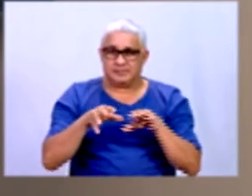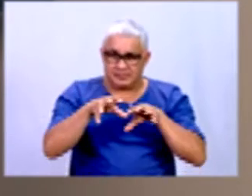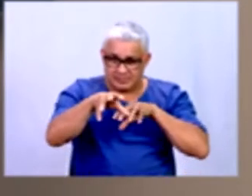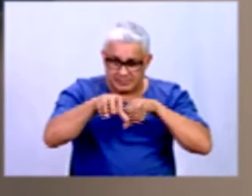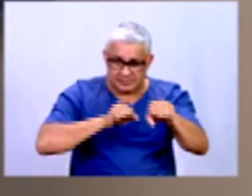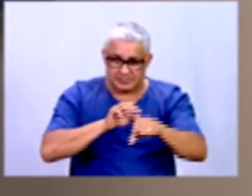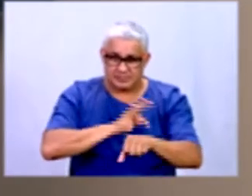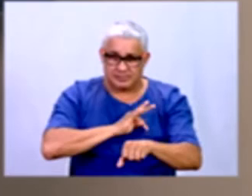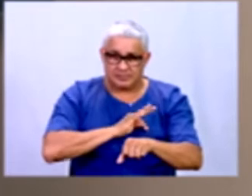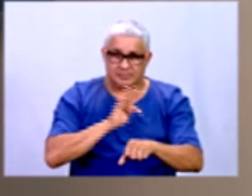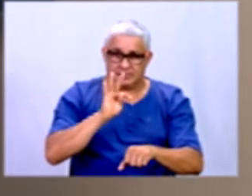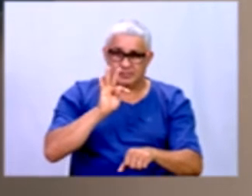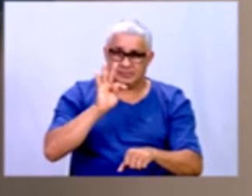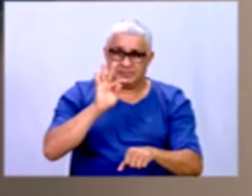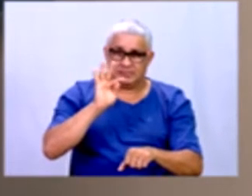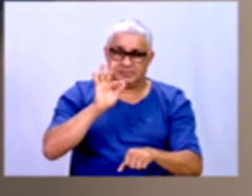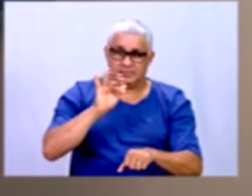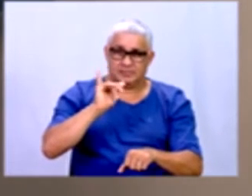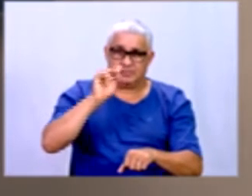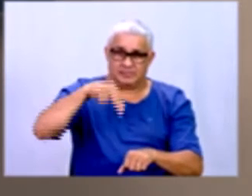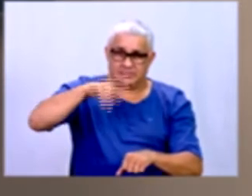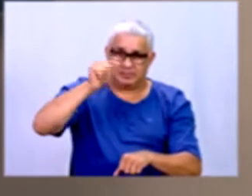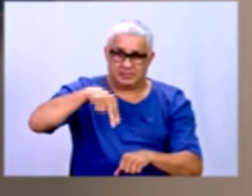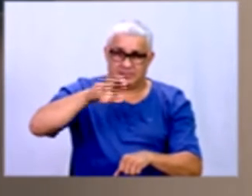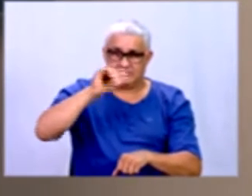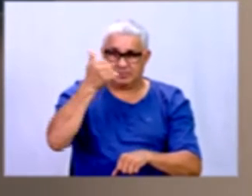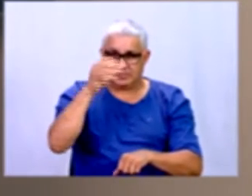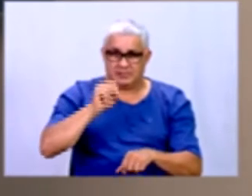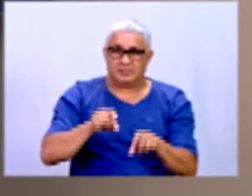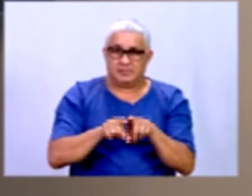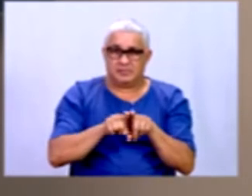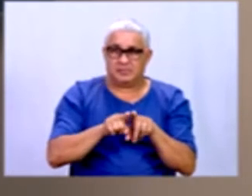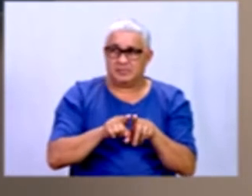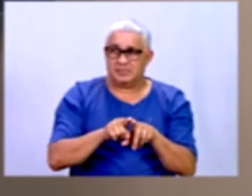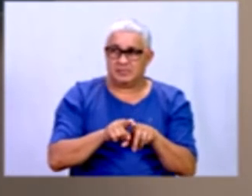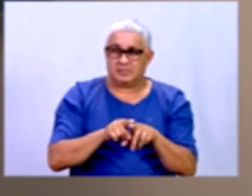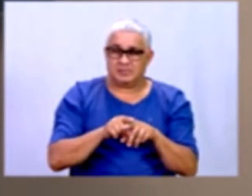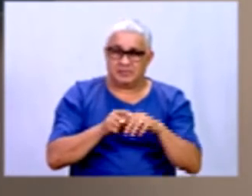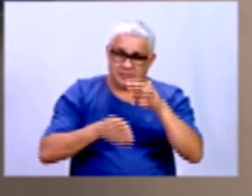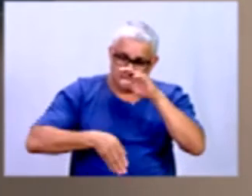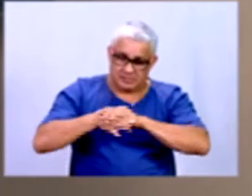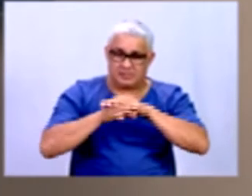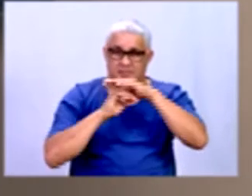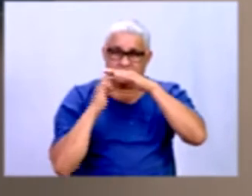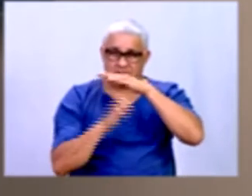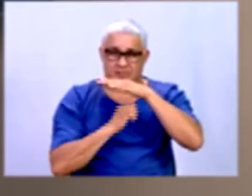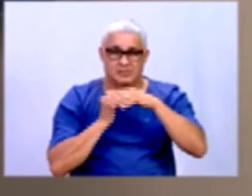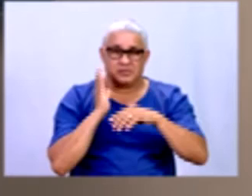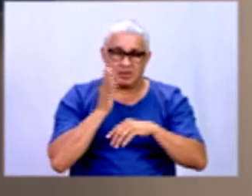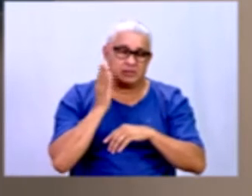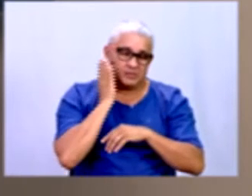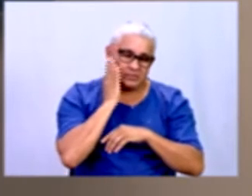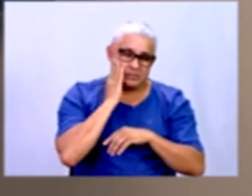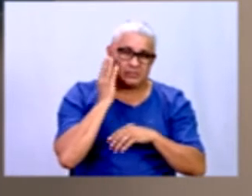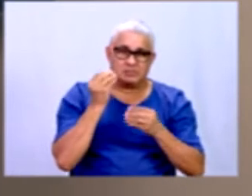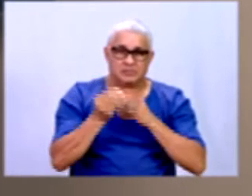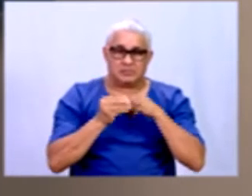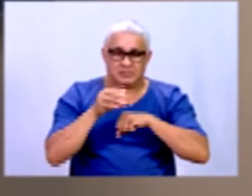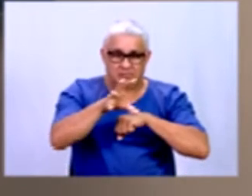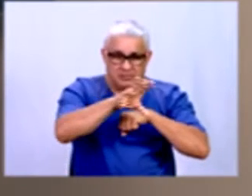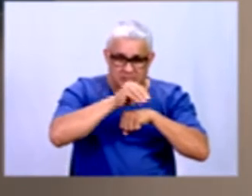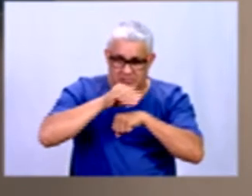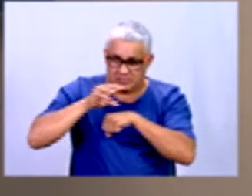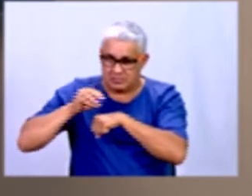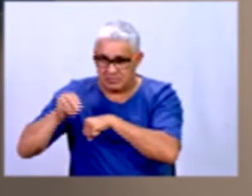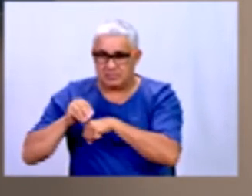têm técnico em finanças e, a partir do momento que entrar numa organização, vocês já sabem fazer uma coleta de informações,